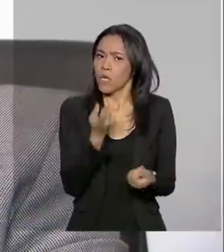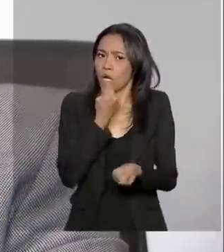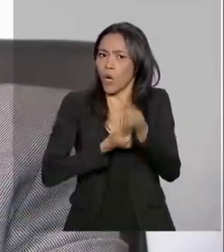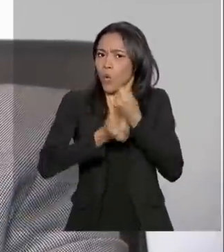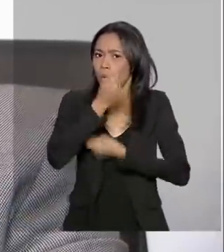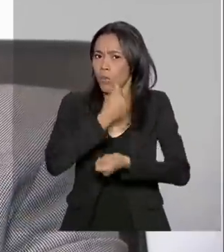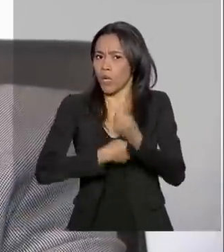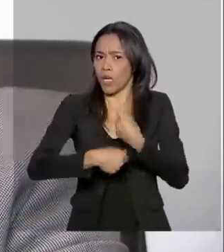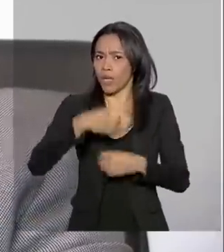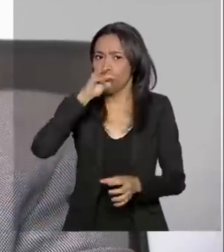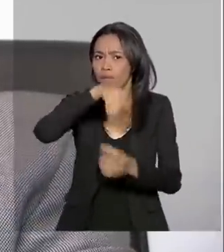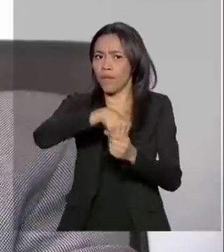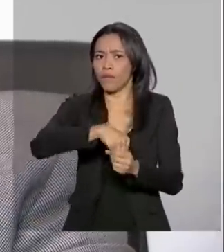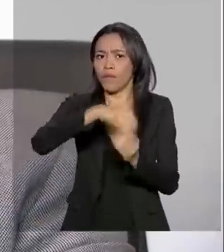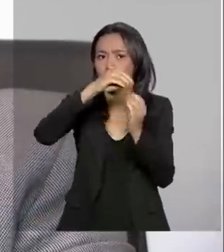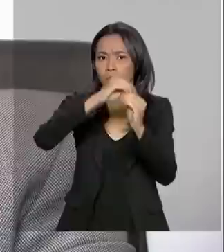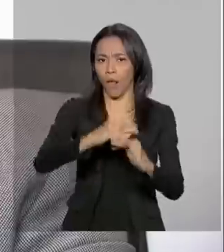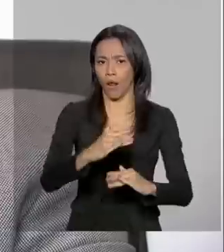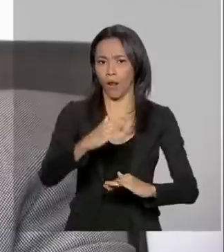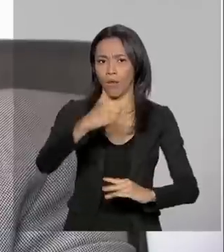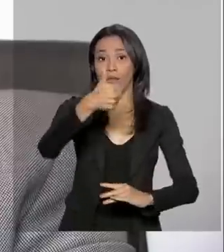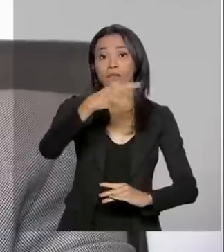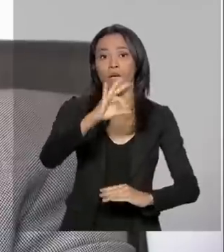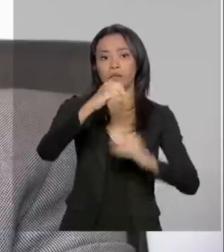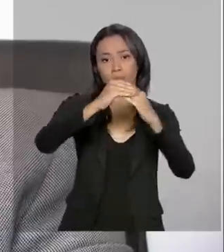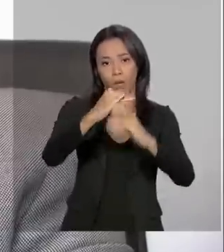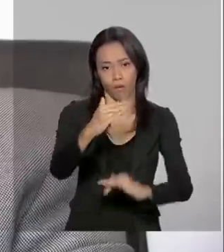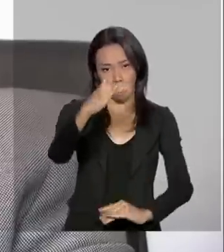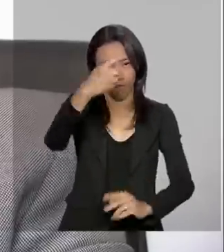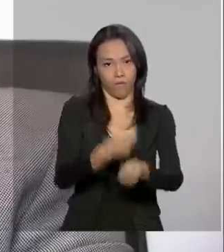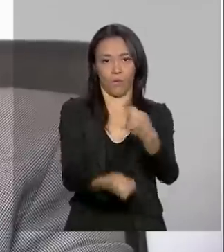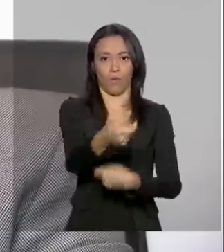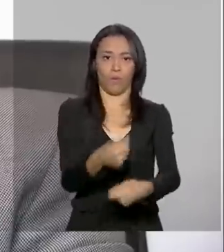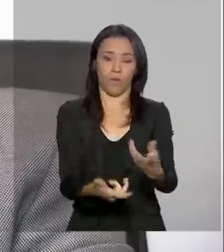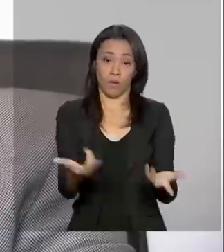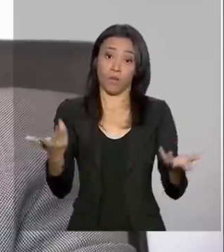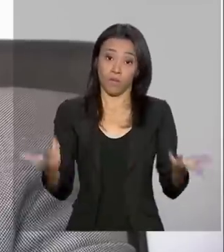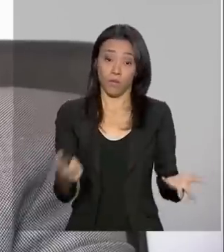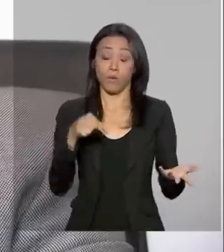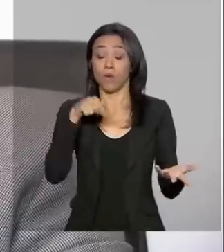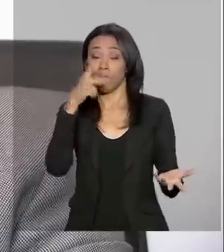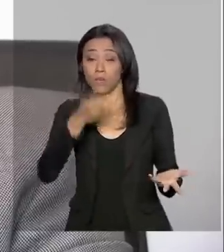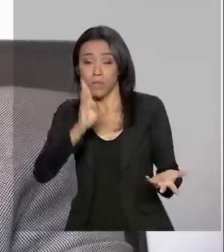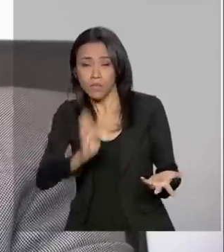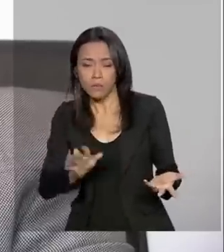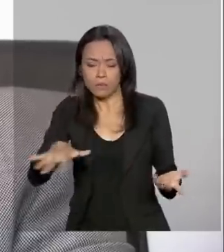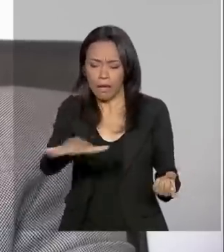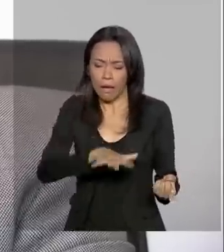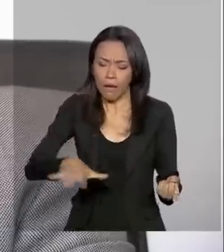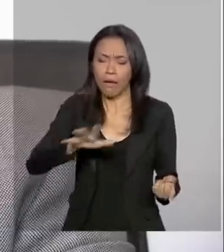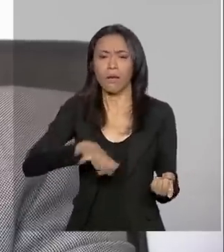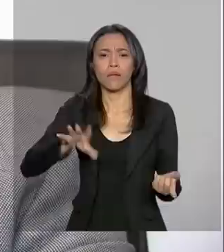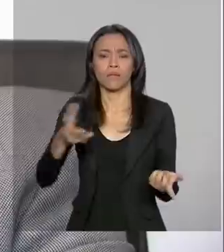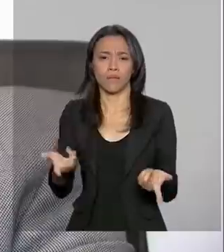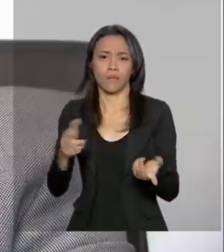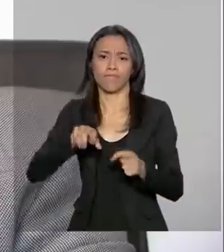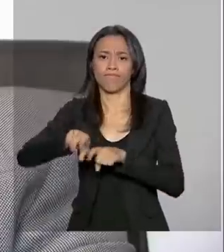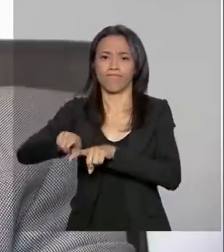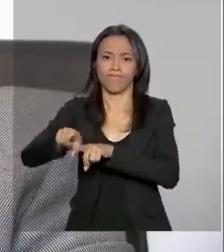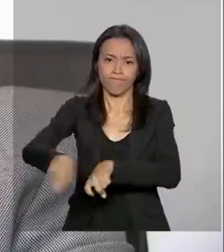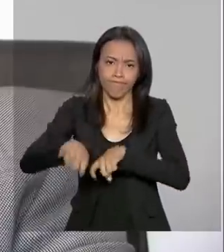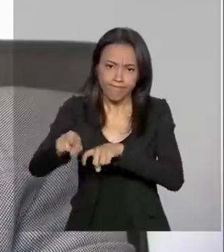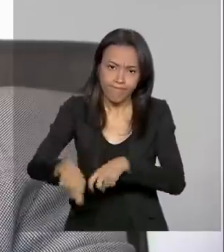Portanto, uma economia fortemente diversificada, tanto em atividades na agropecuária, na indústria